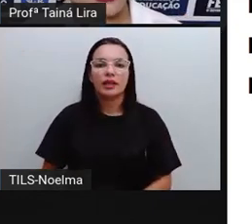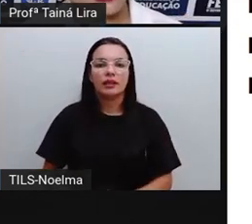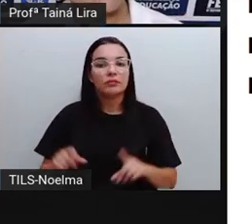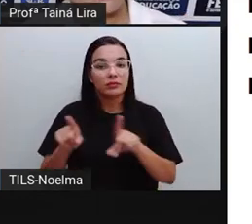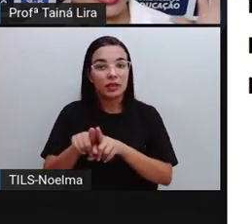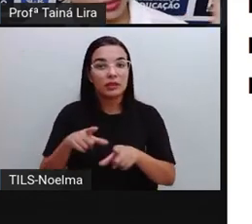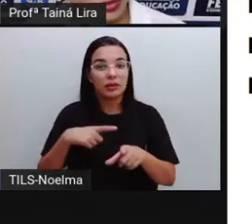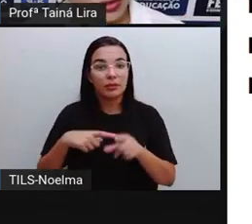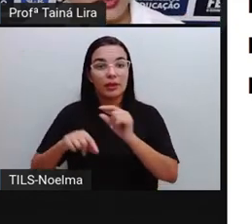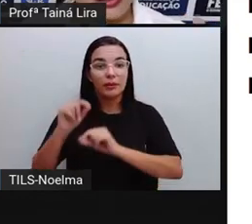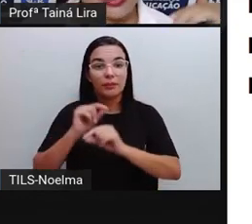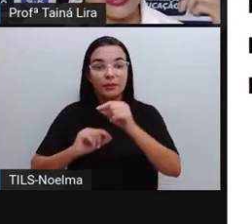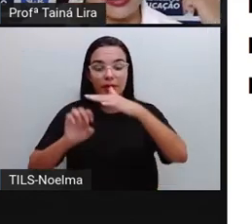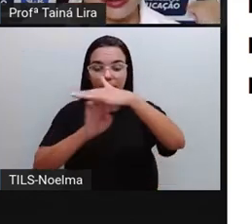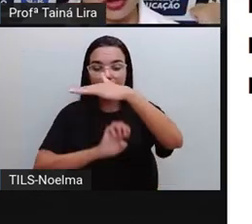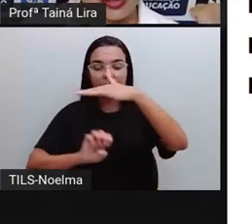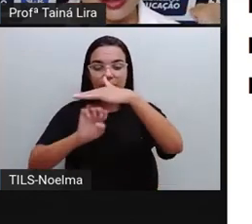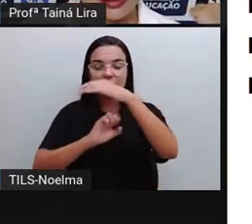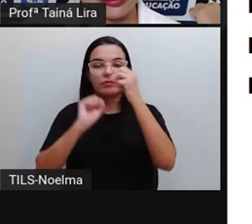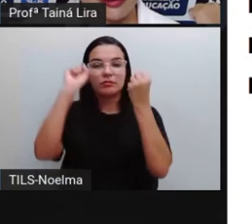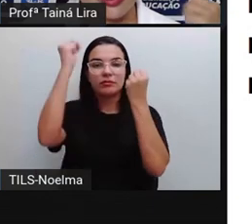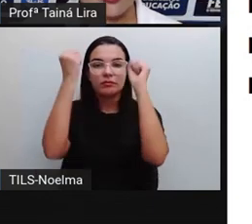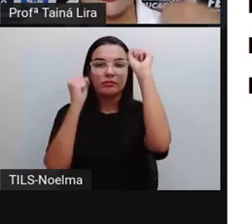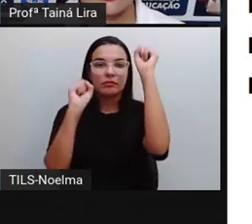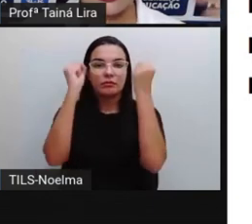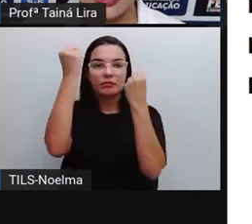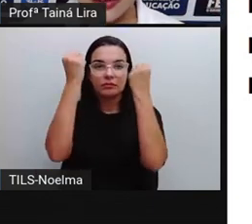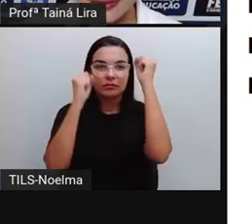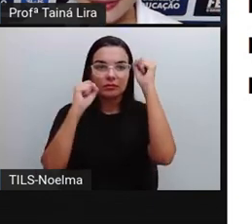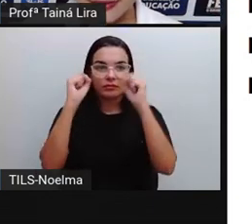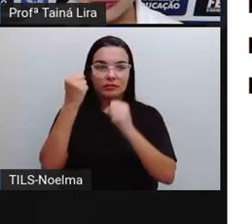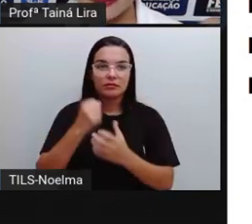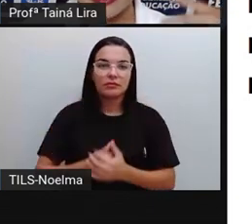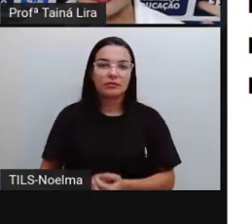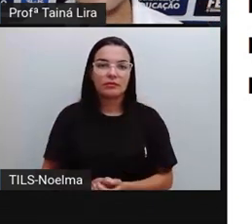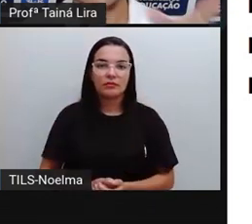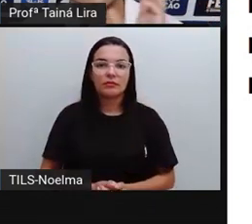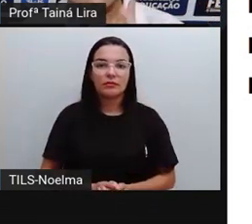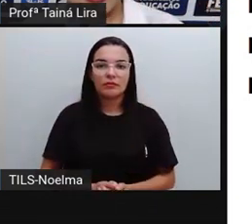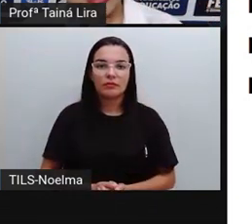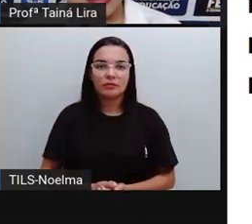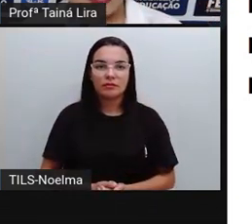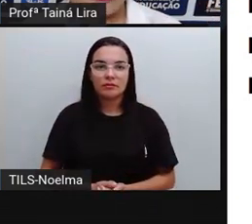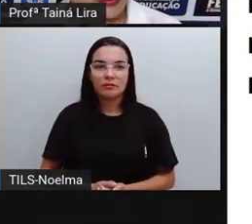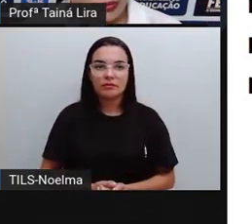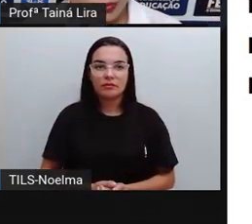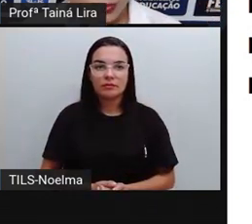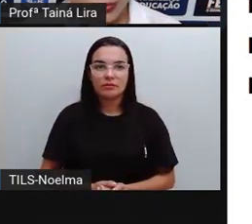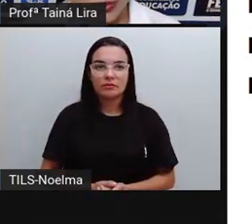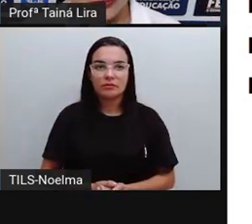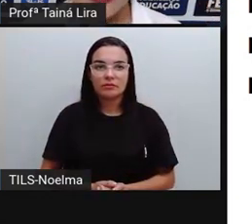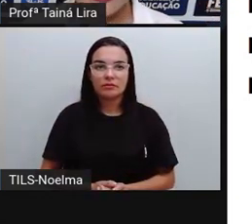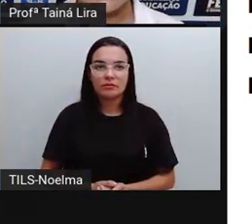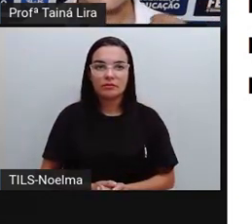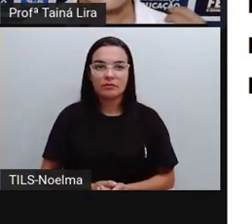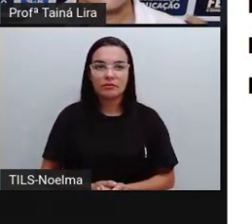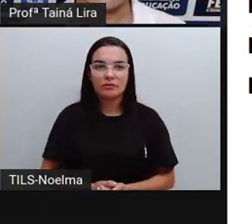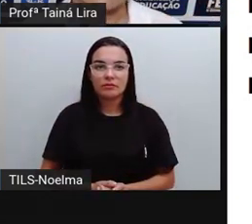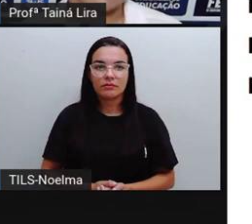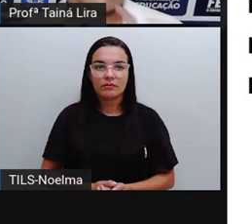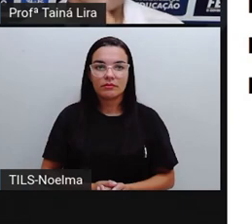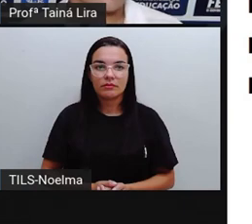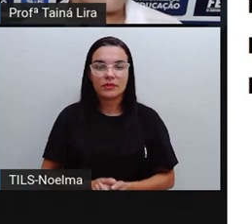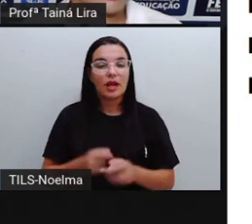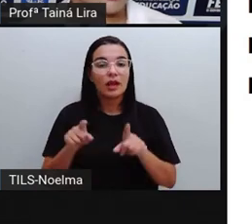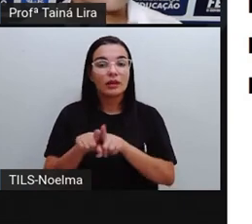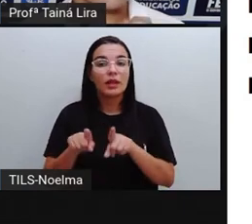Subaé. Então, as indústrias, né? Que Joselito Falcão começou ali com o processo, ele concluiu. E ele